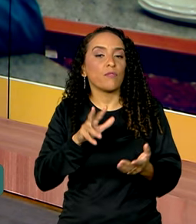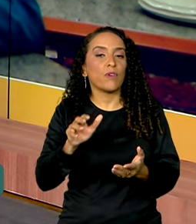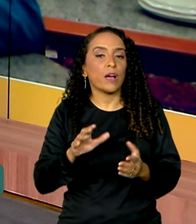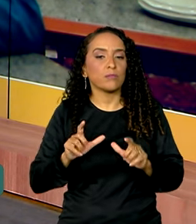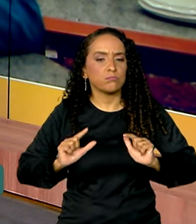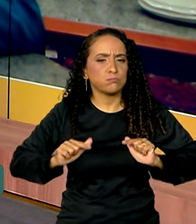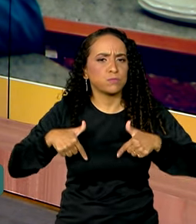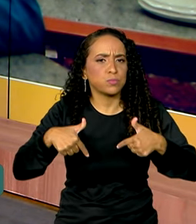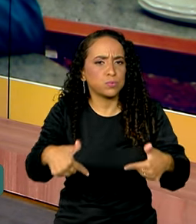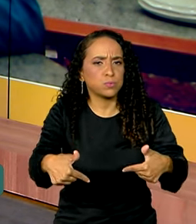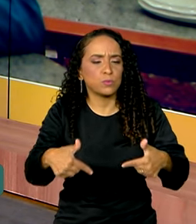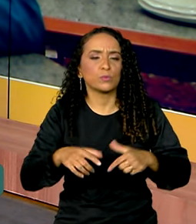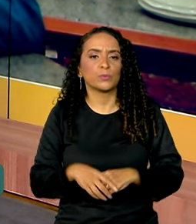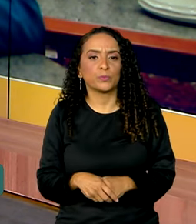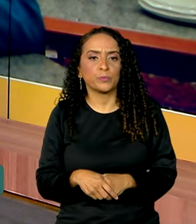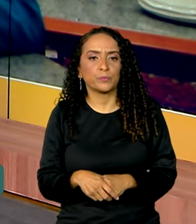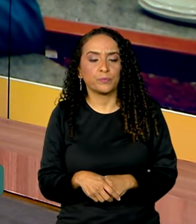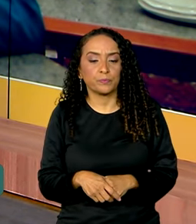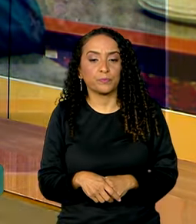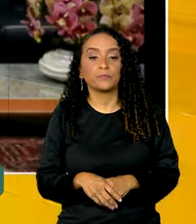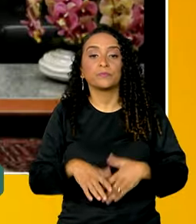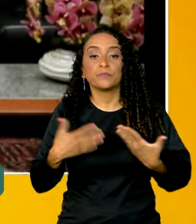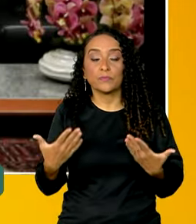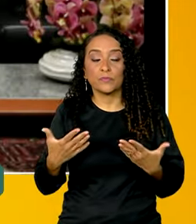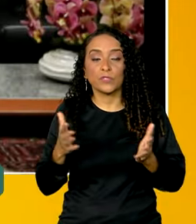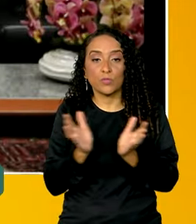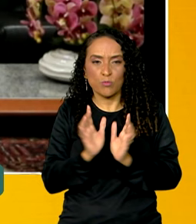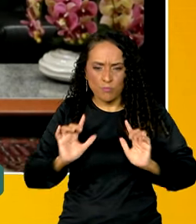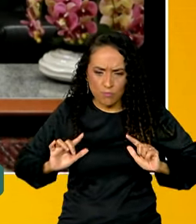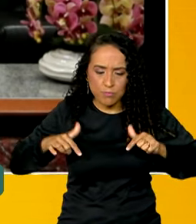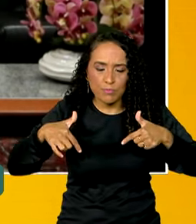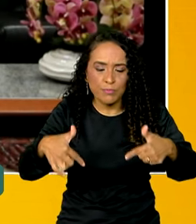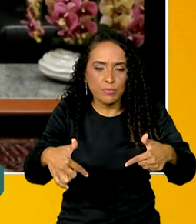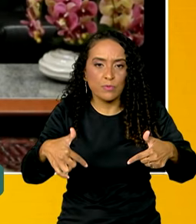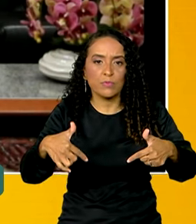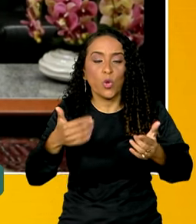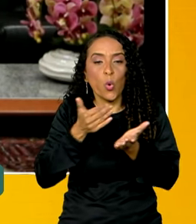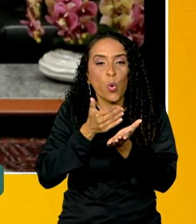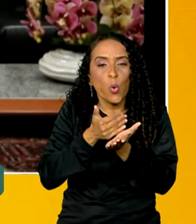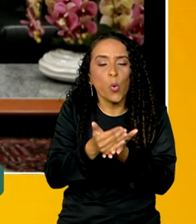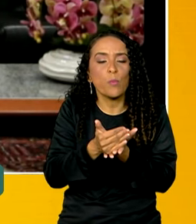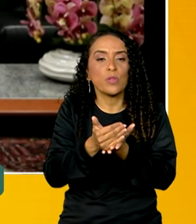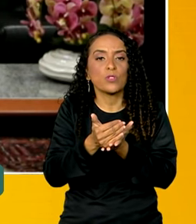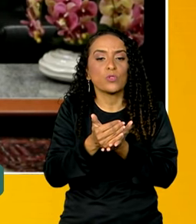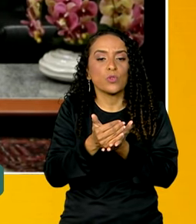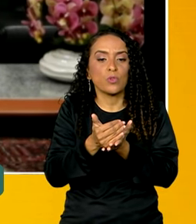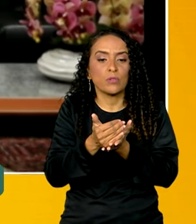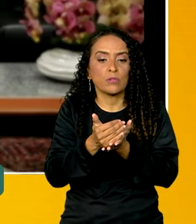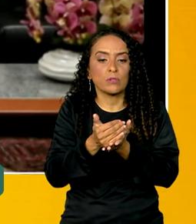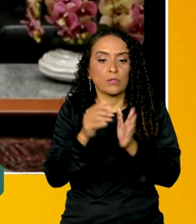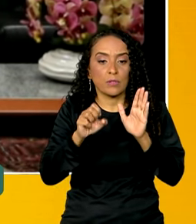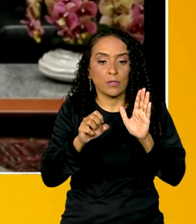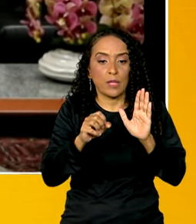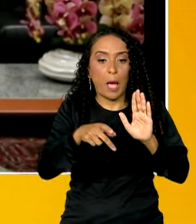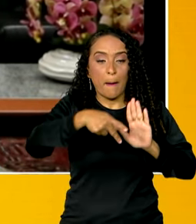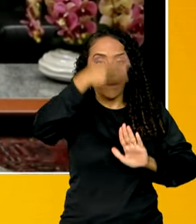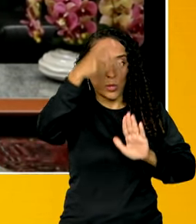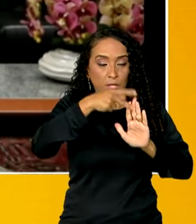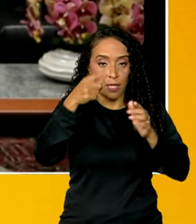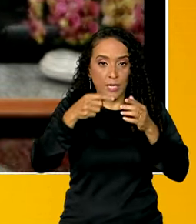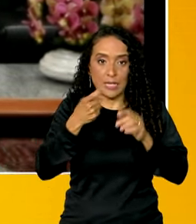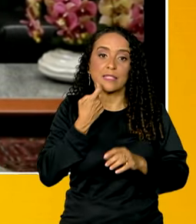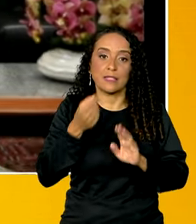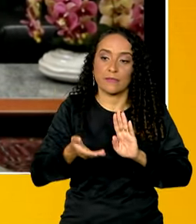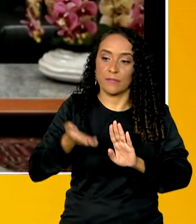força-tarefa, diretor? Essa força-tarefa, nós iniciamos com a edição da portaria na última sexta-feira,